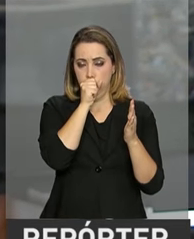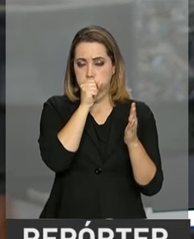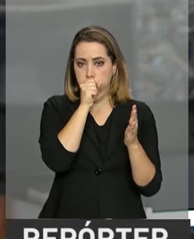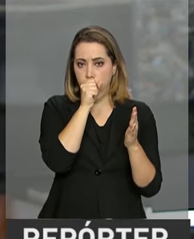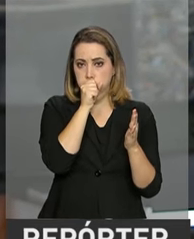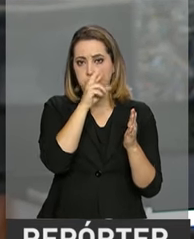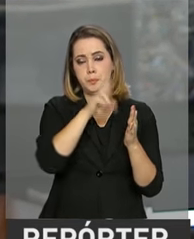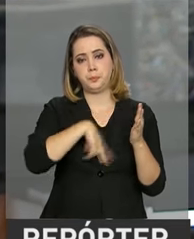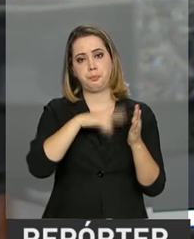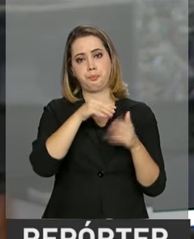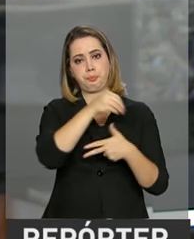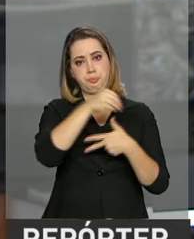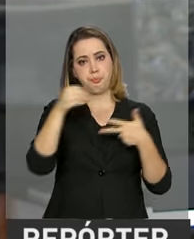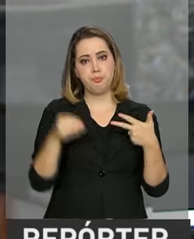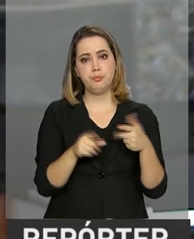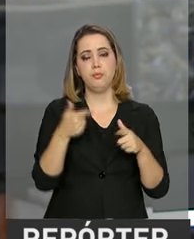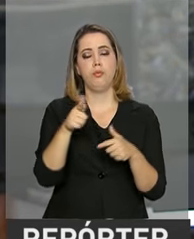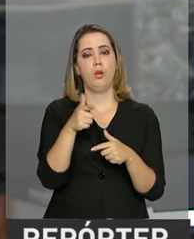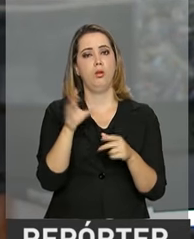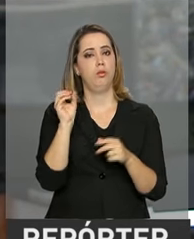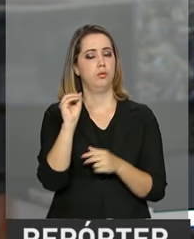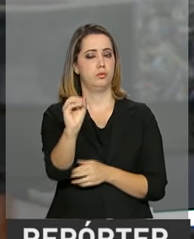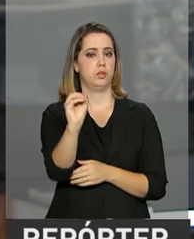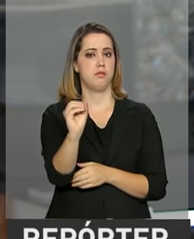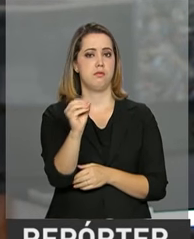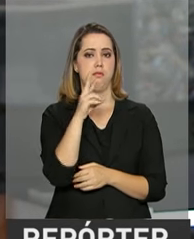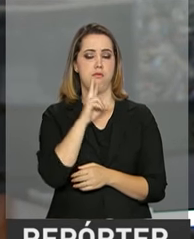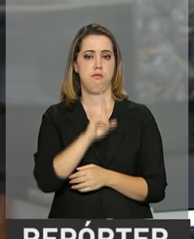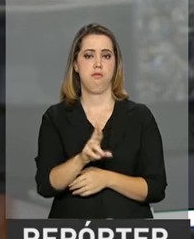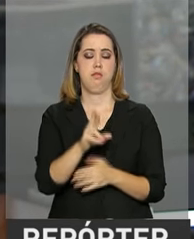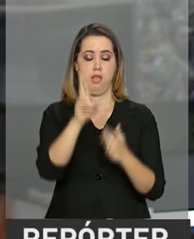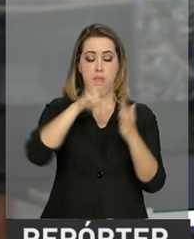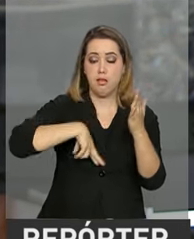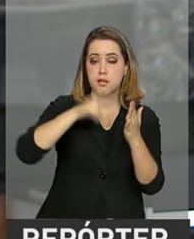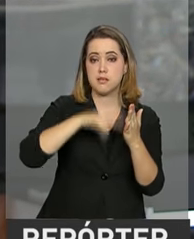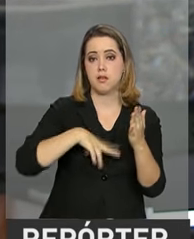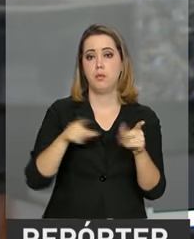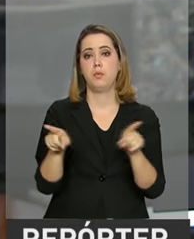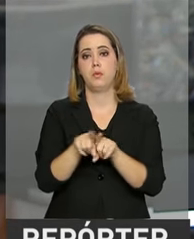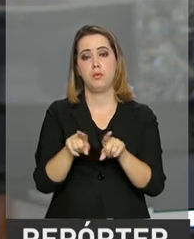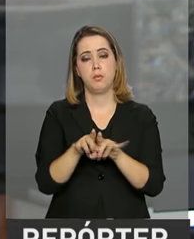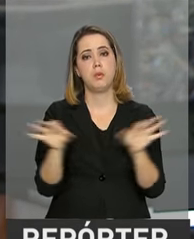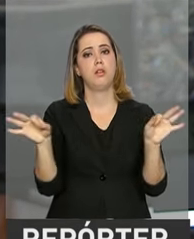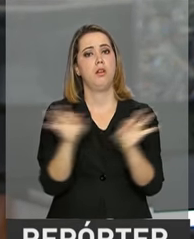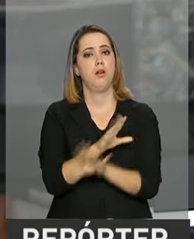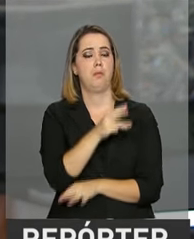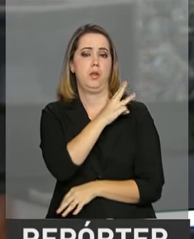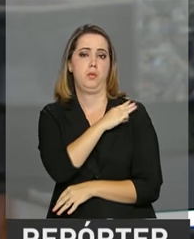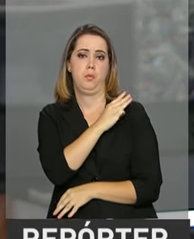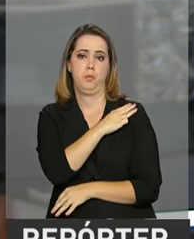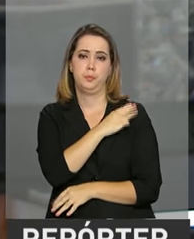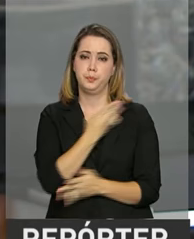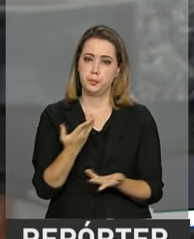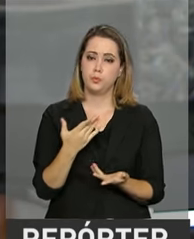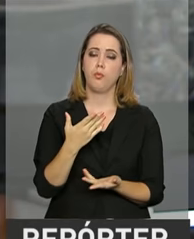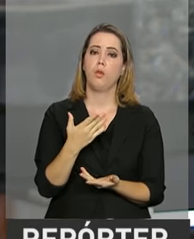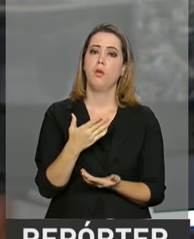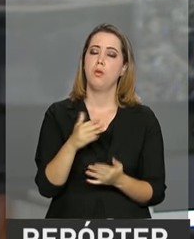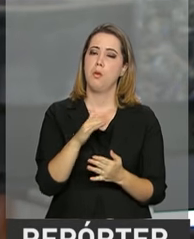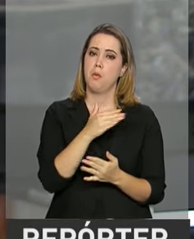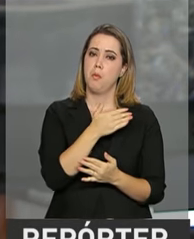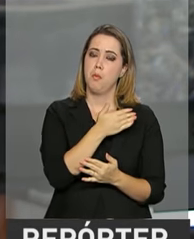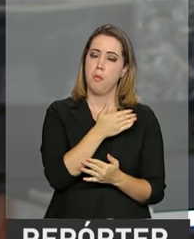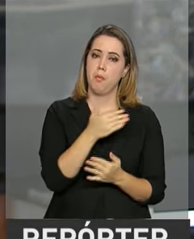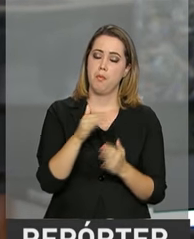2016, e não ter zerado a redação. Ele também deve ter concluído o ensino médio em escola pública